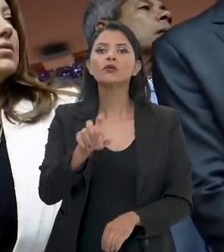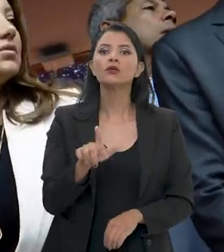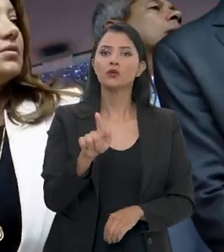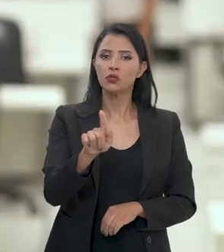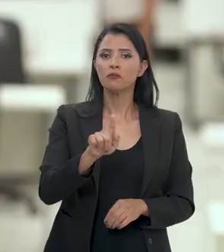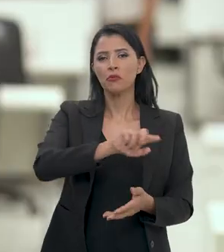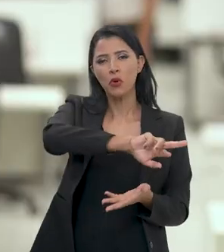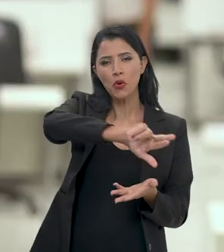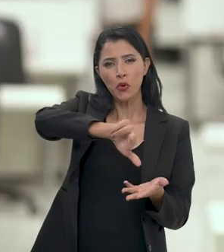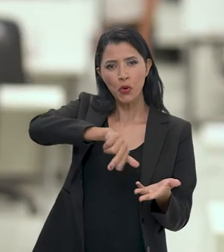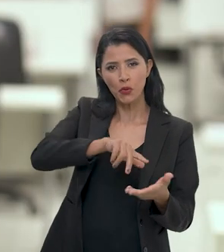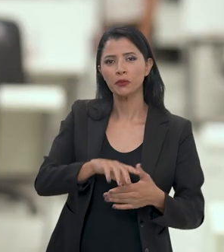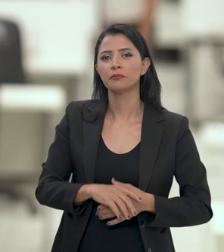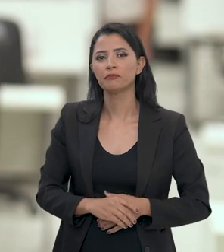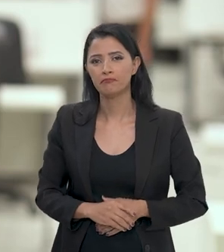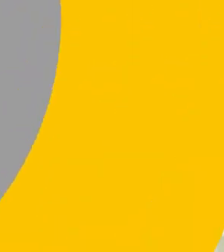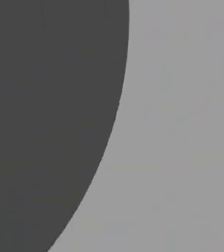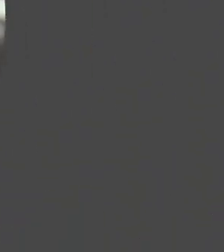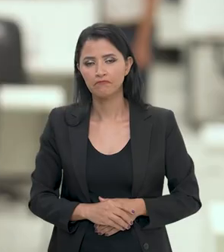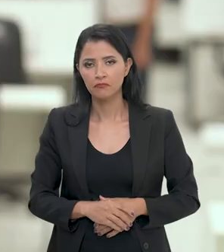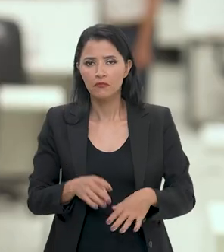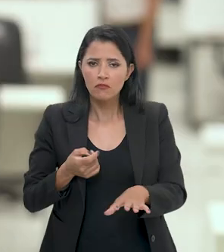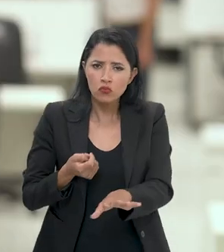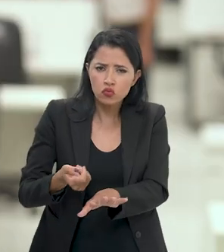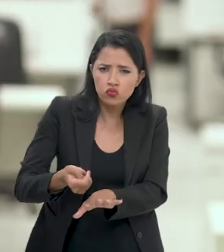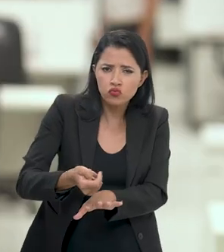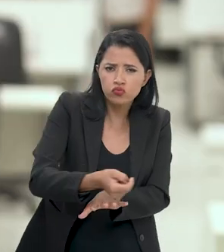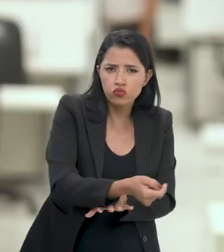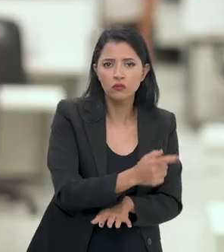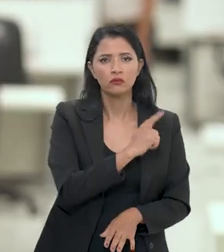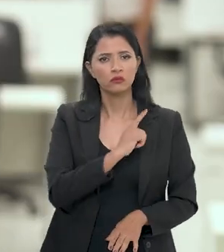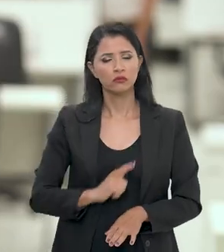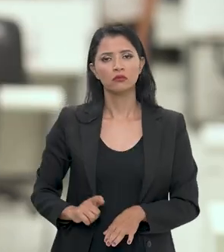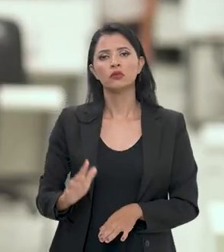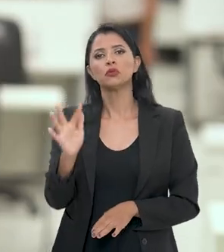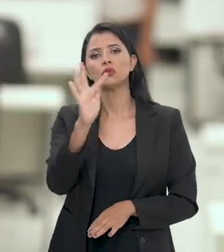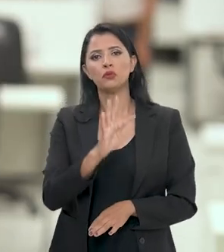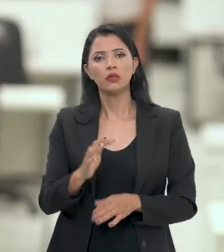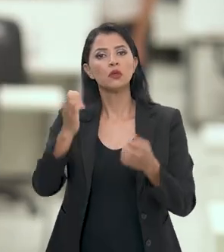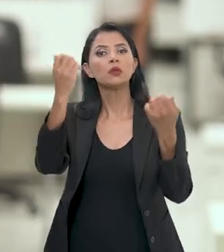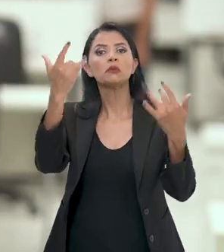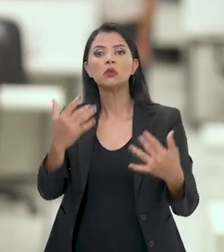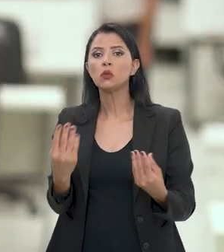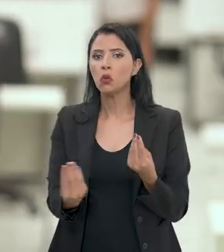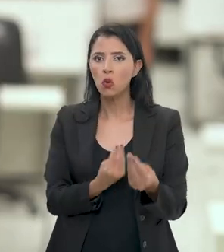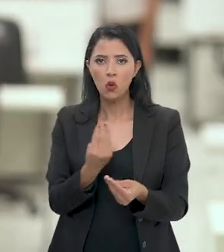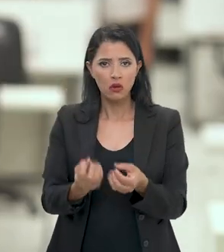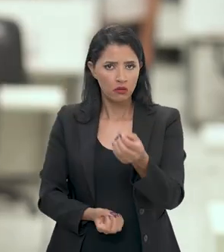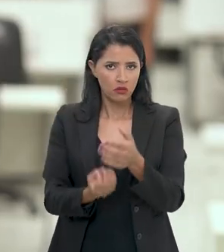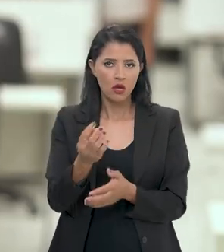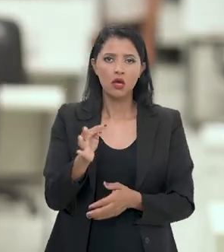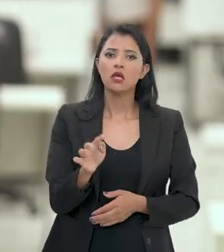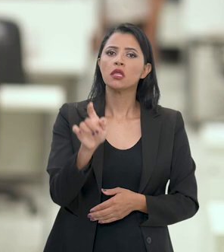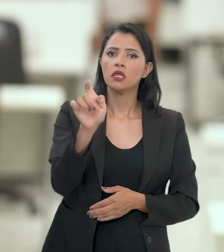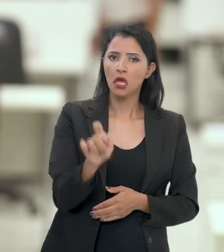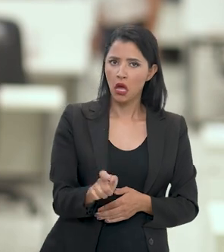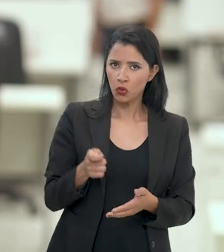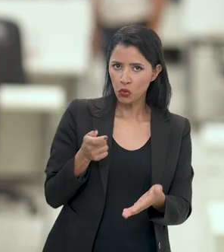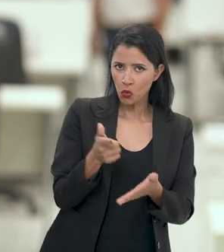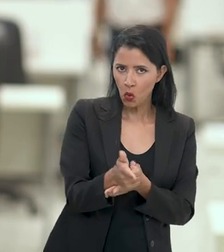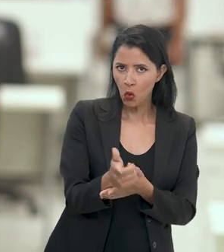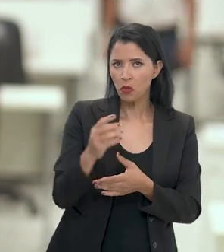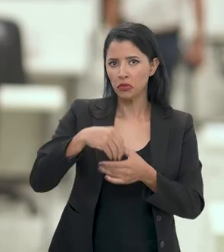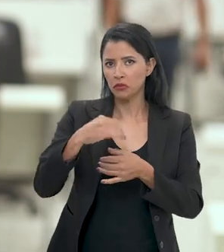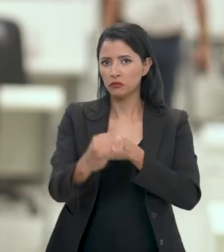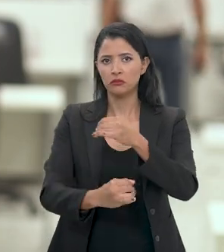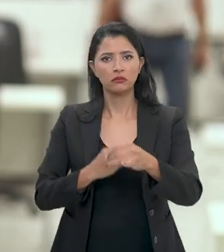5G e outras inovações. Fake News O governo federal esclareceu que não será criada taxa de